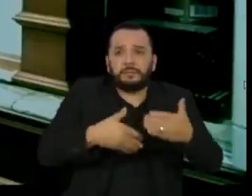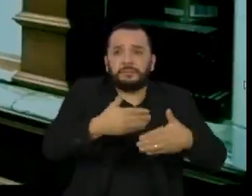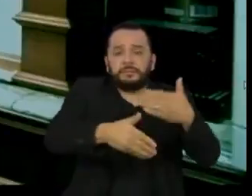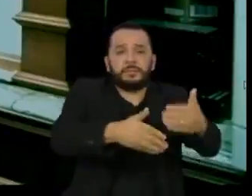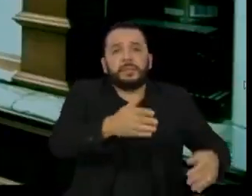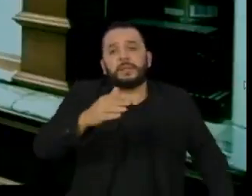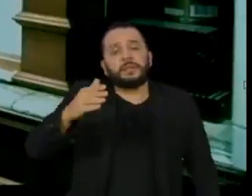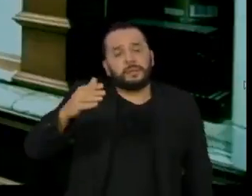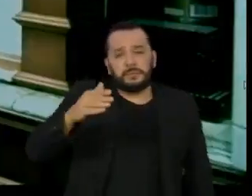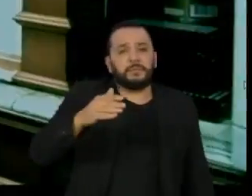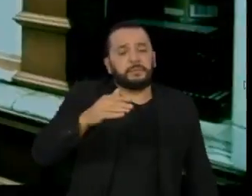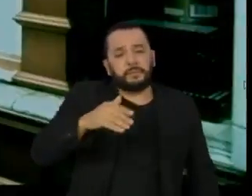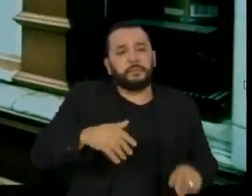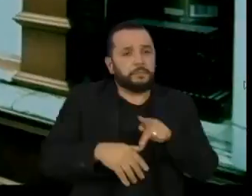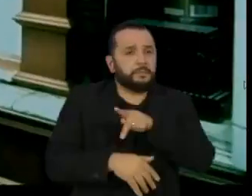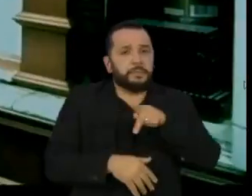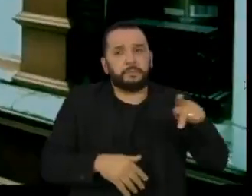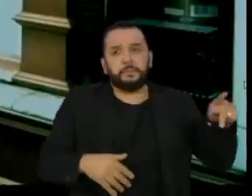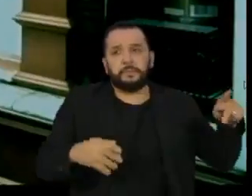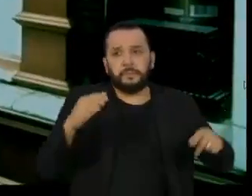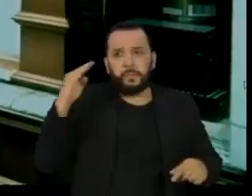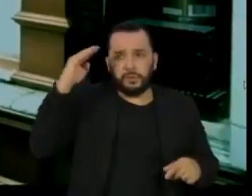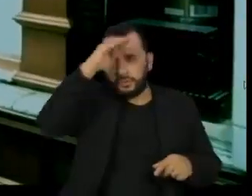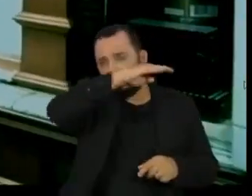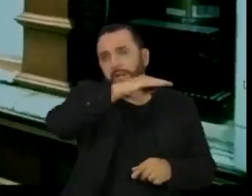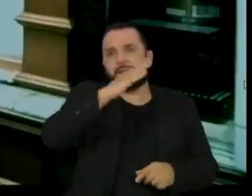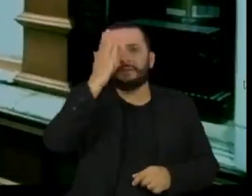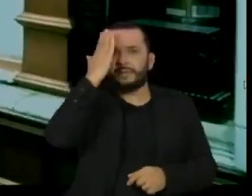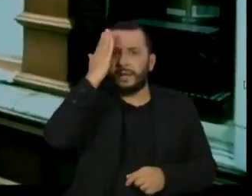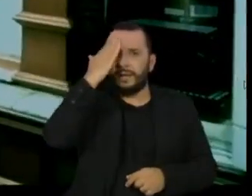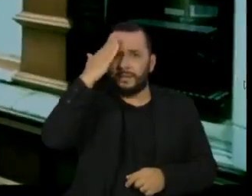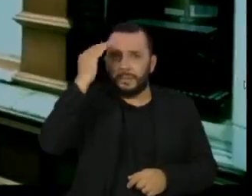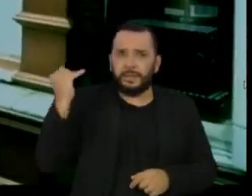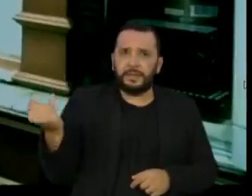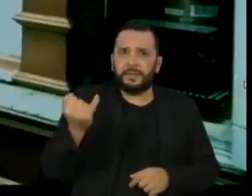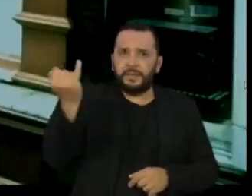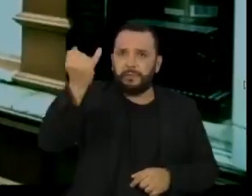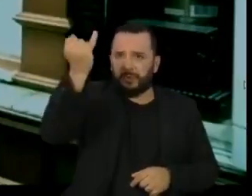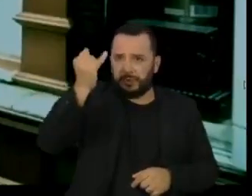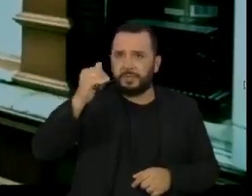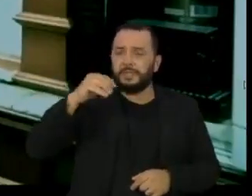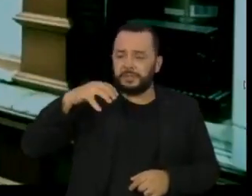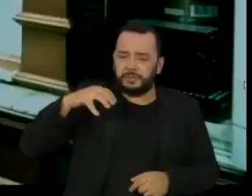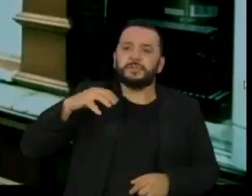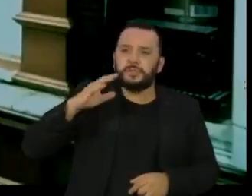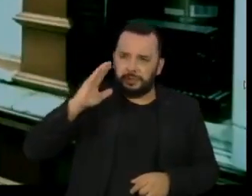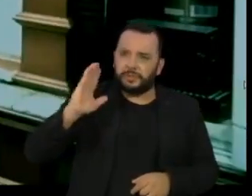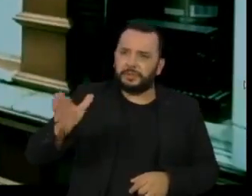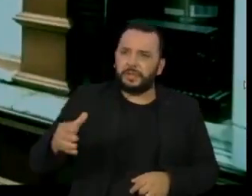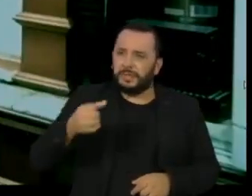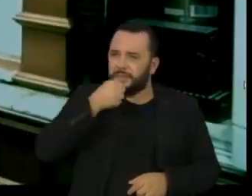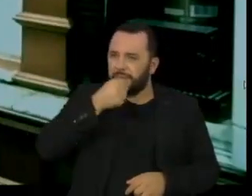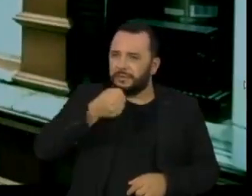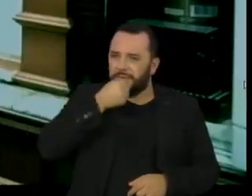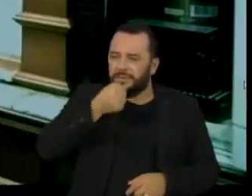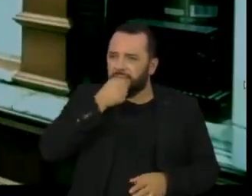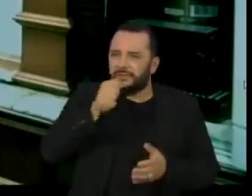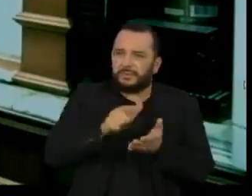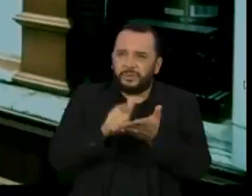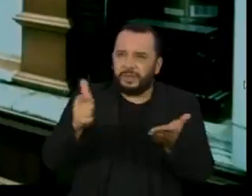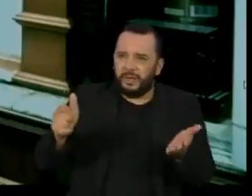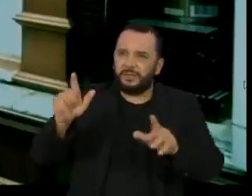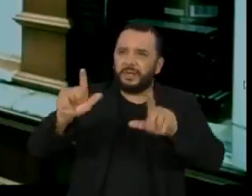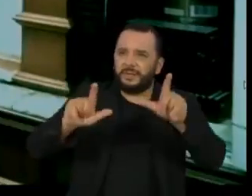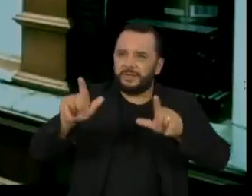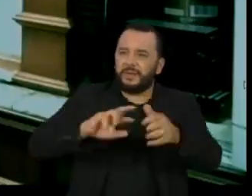papel importantíssimo dos veículos de comunicação, dos jornalistas em si, no que eles têm